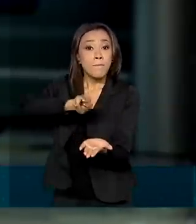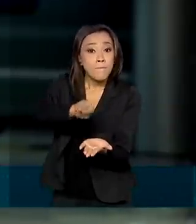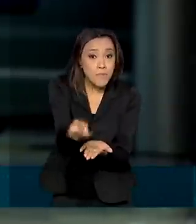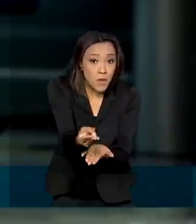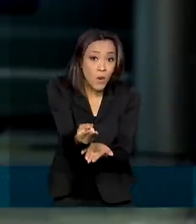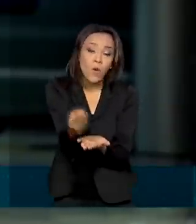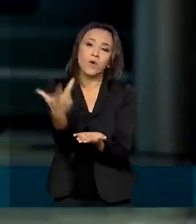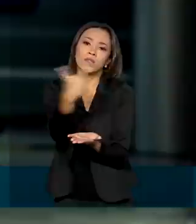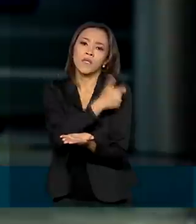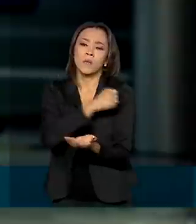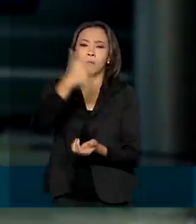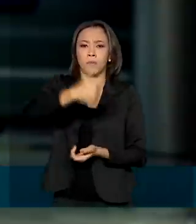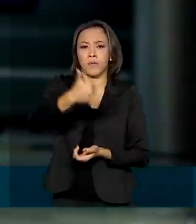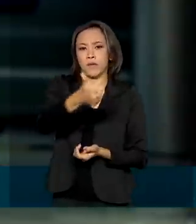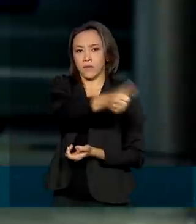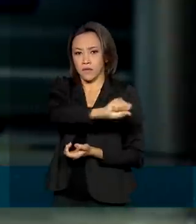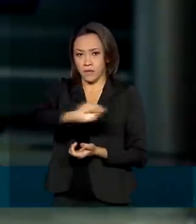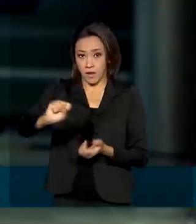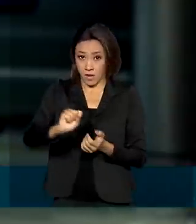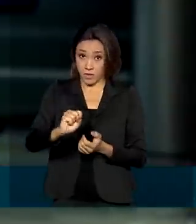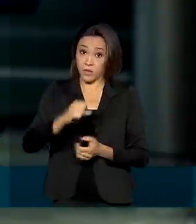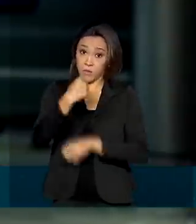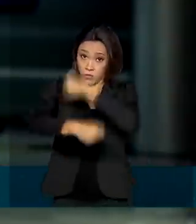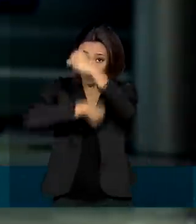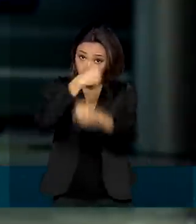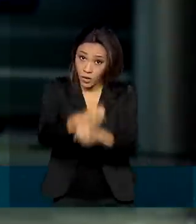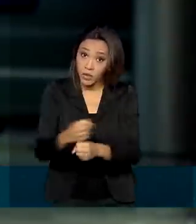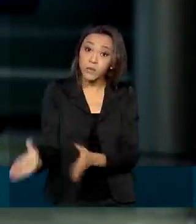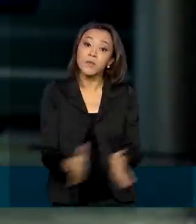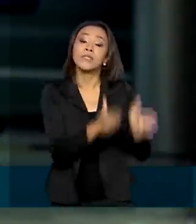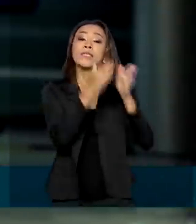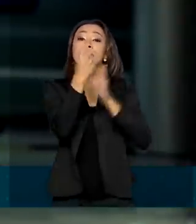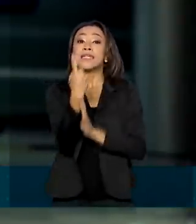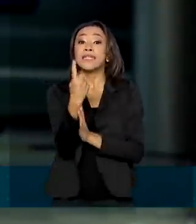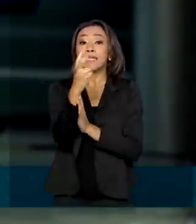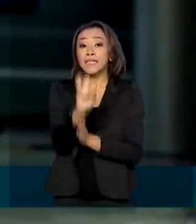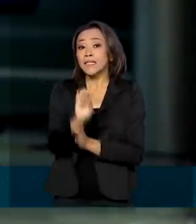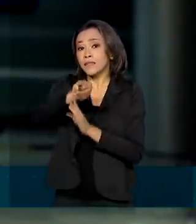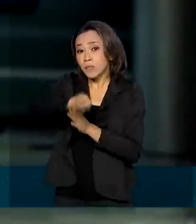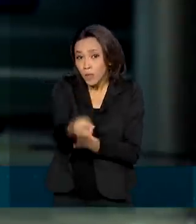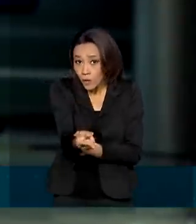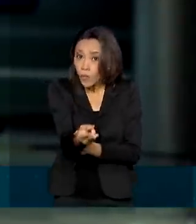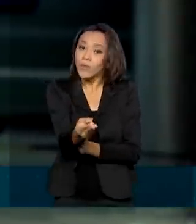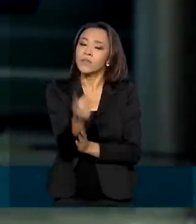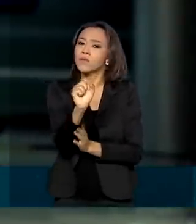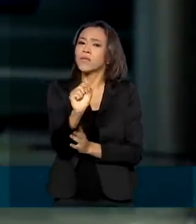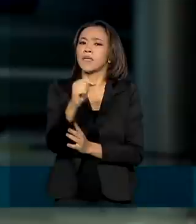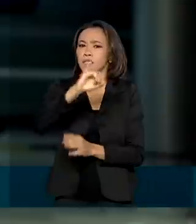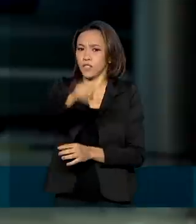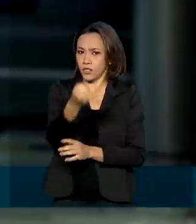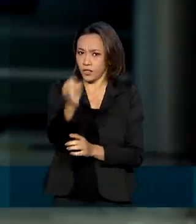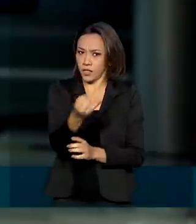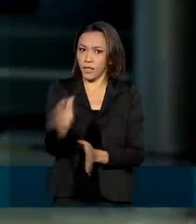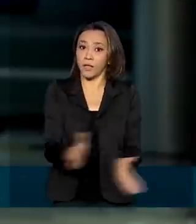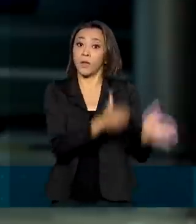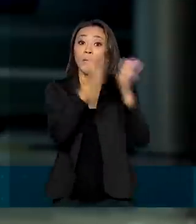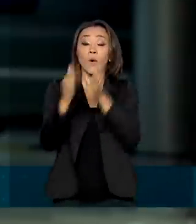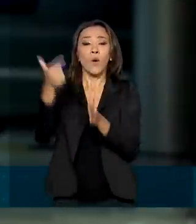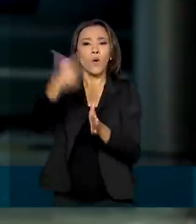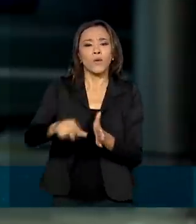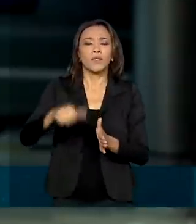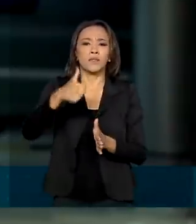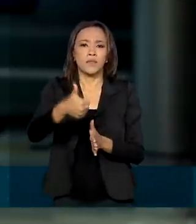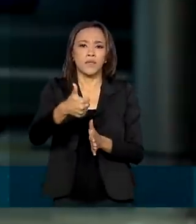semestre de 2021, 15 milhões já em janeiro. Outras 110 milhões de doses